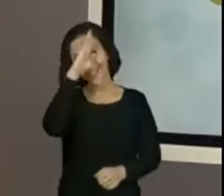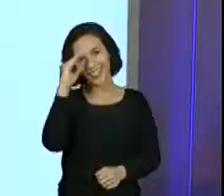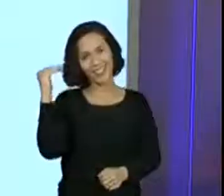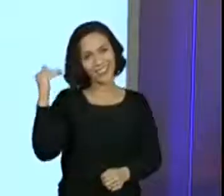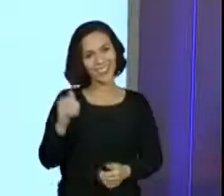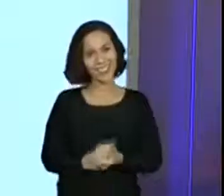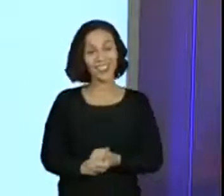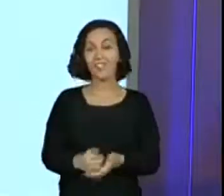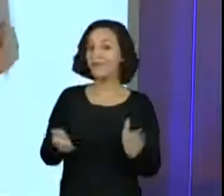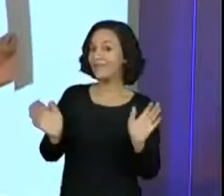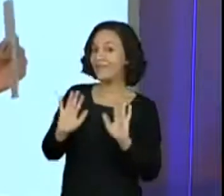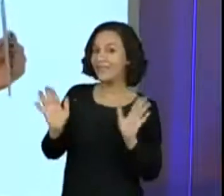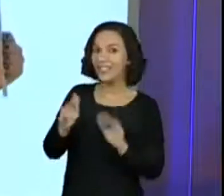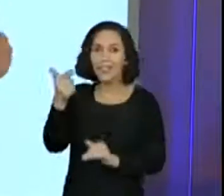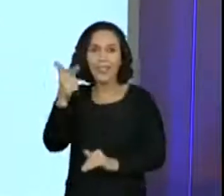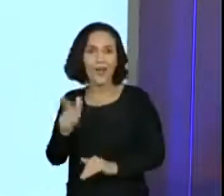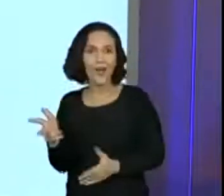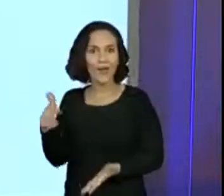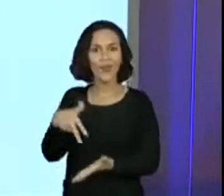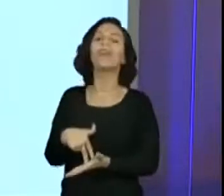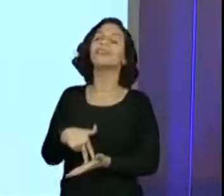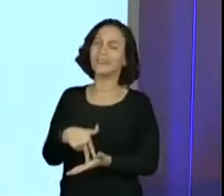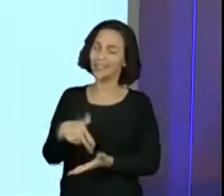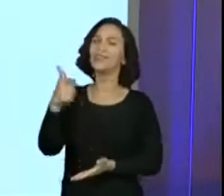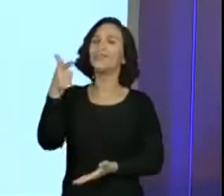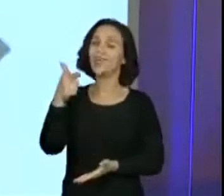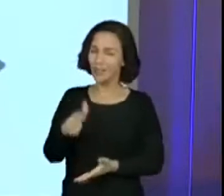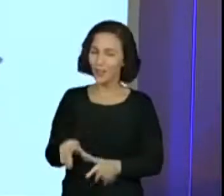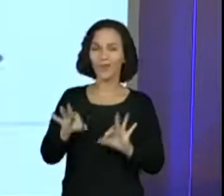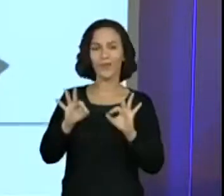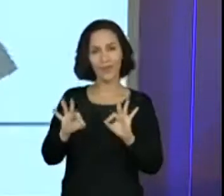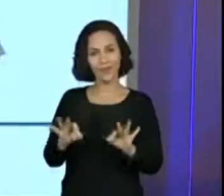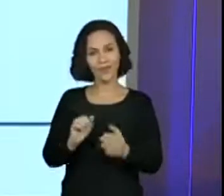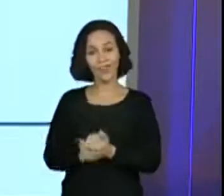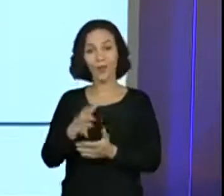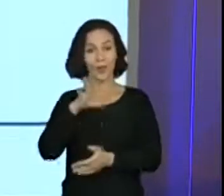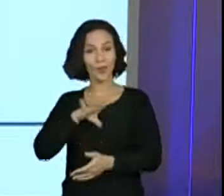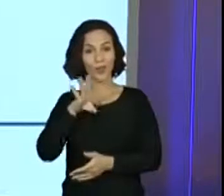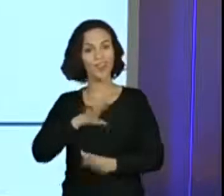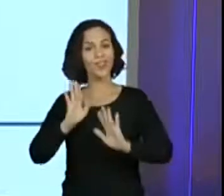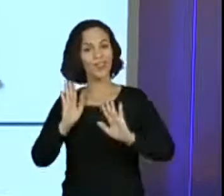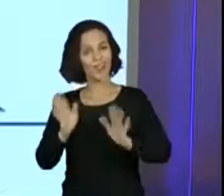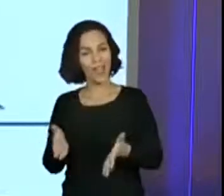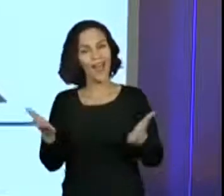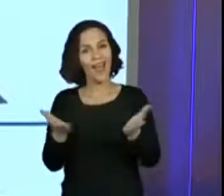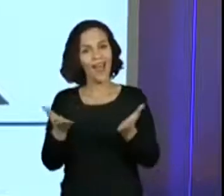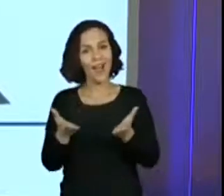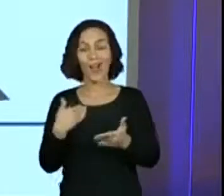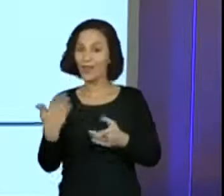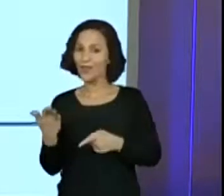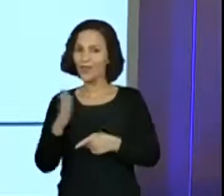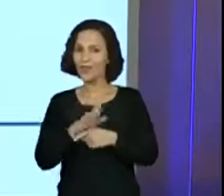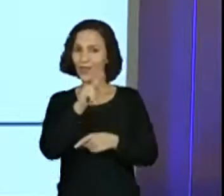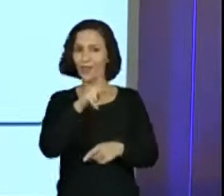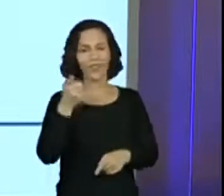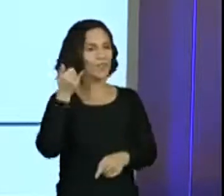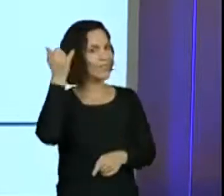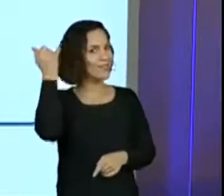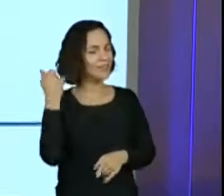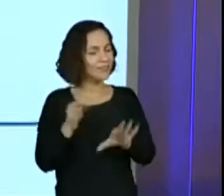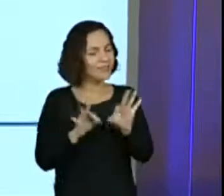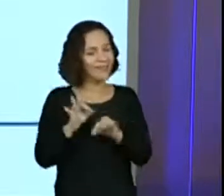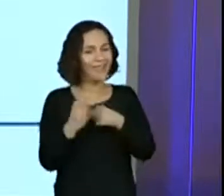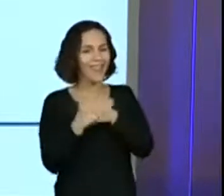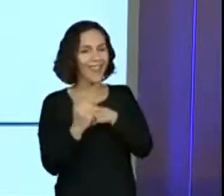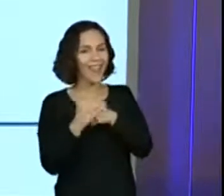Olha só, de novo, de novo, né? Já trabalhamos a língua portuguesa e agora eu vou aqui ajudar na aula da professora Juliana, que ela preparou com